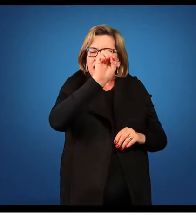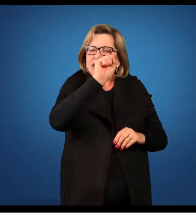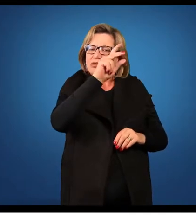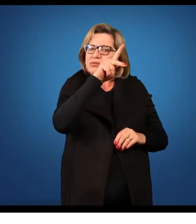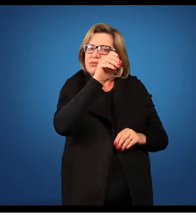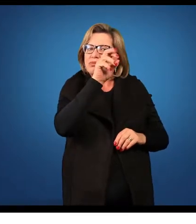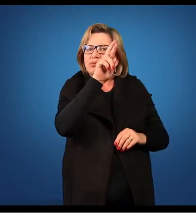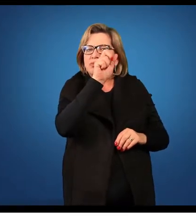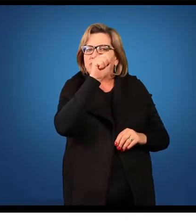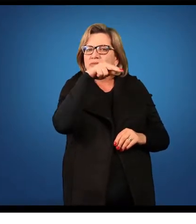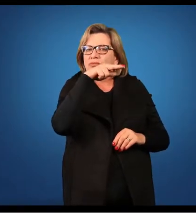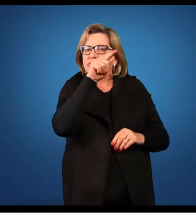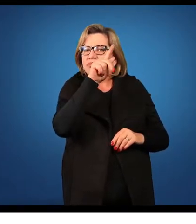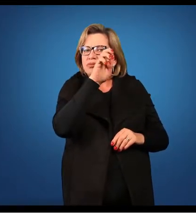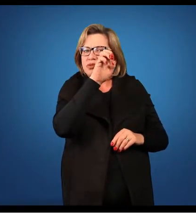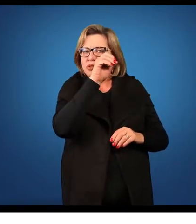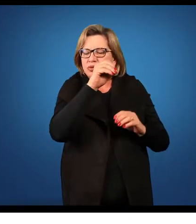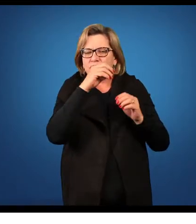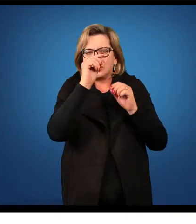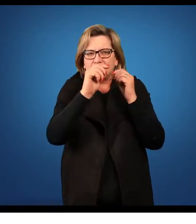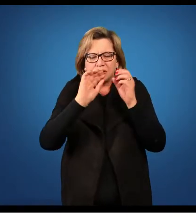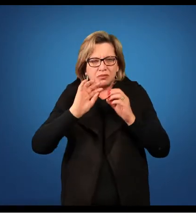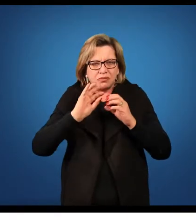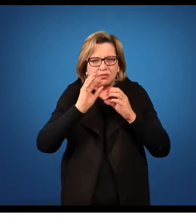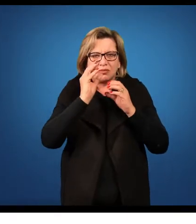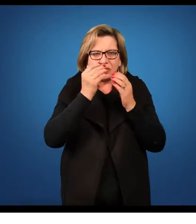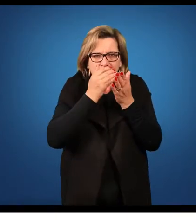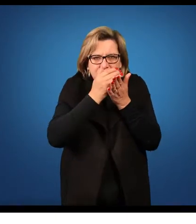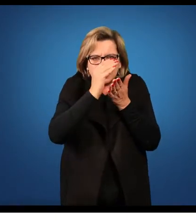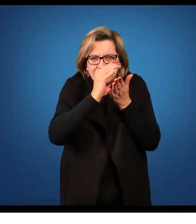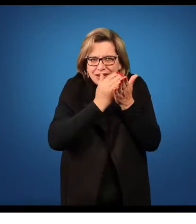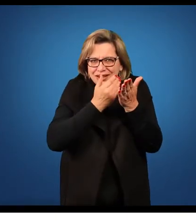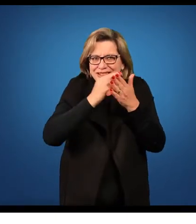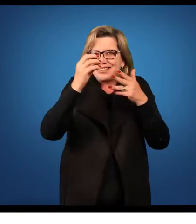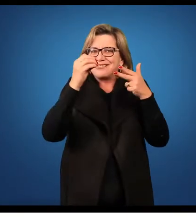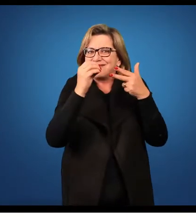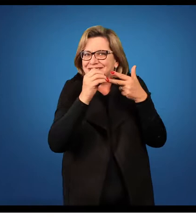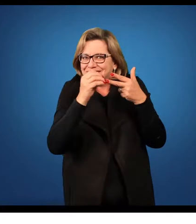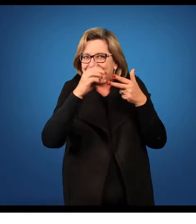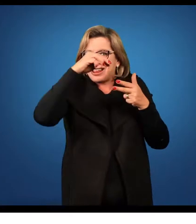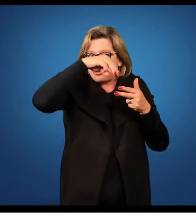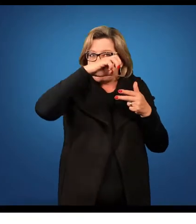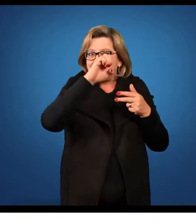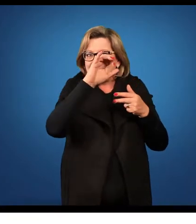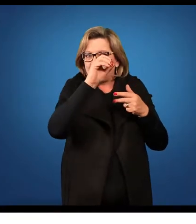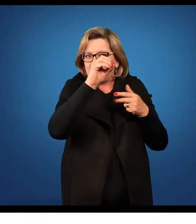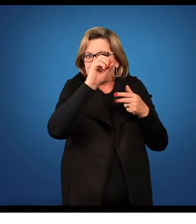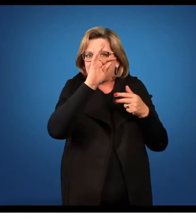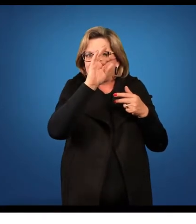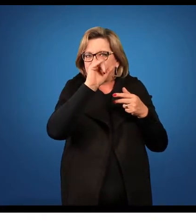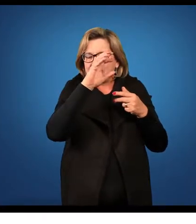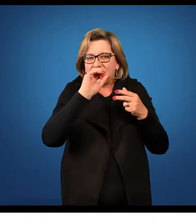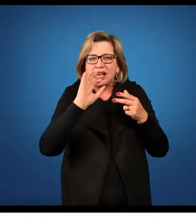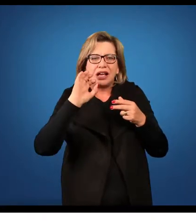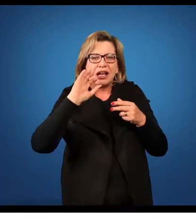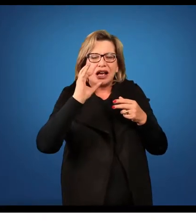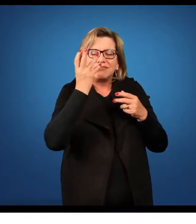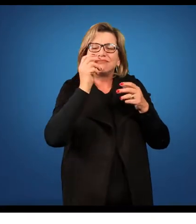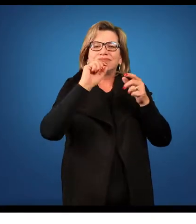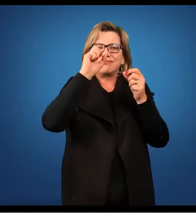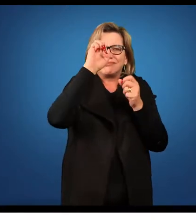Os esporos são produzidos após um evento de divisão meiótica e resultam na produção dos esporos.